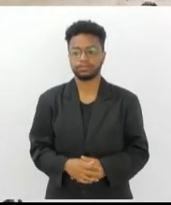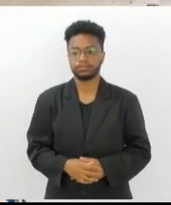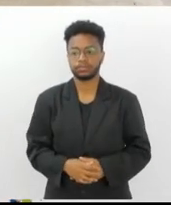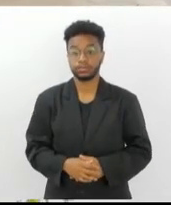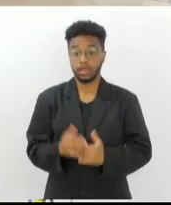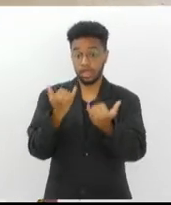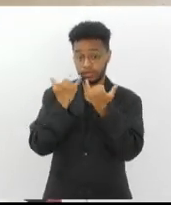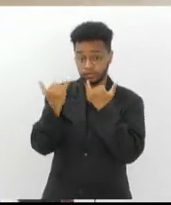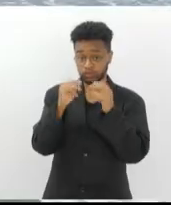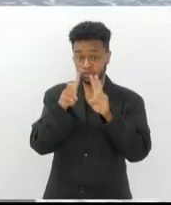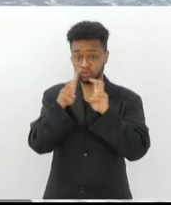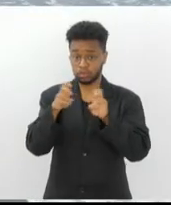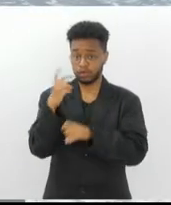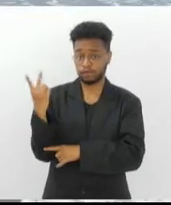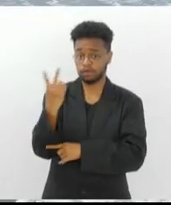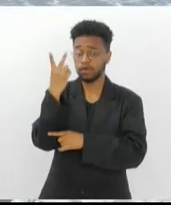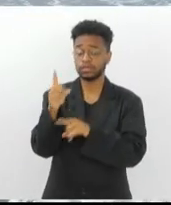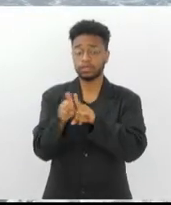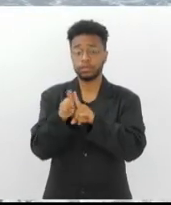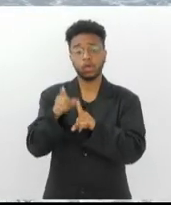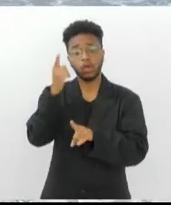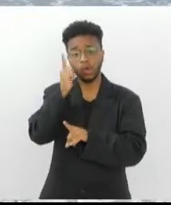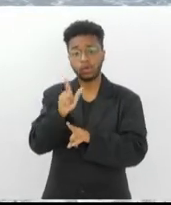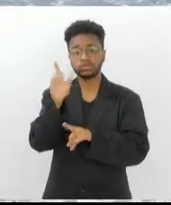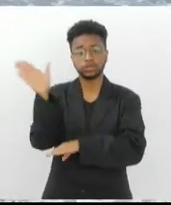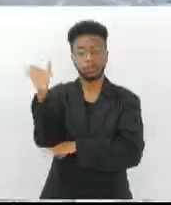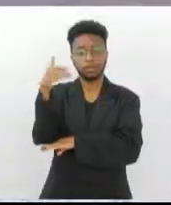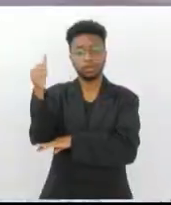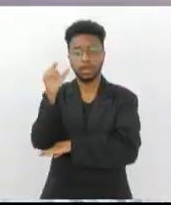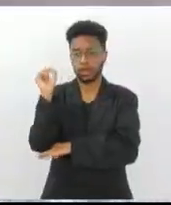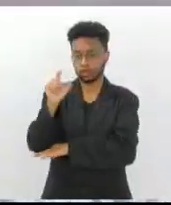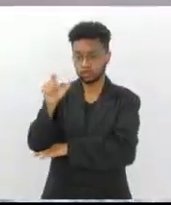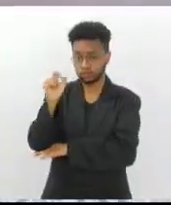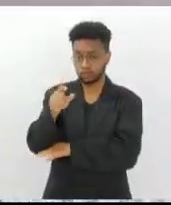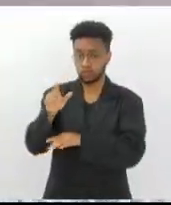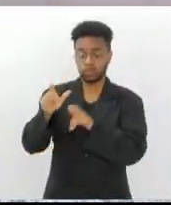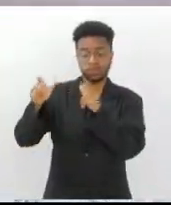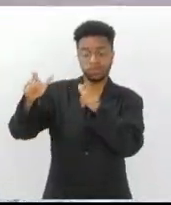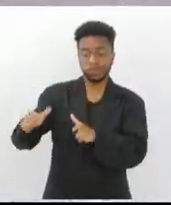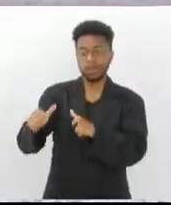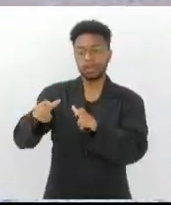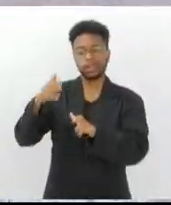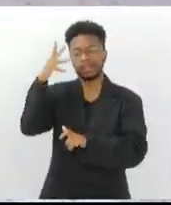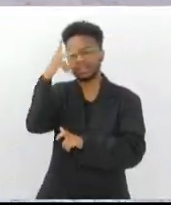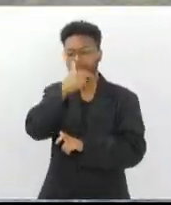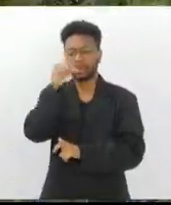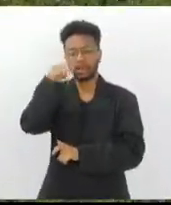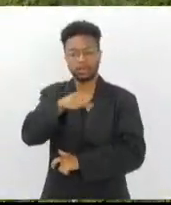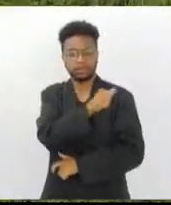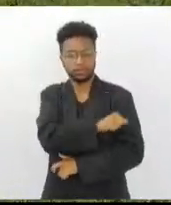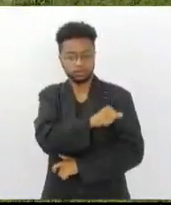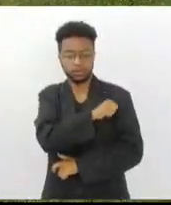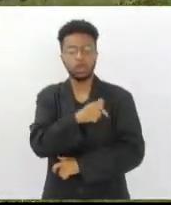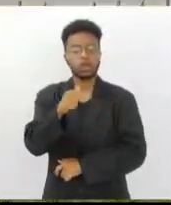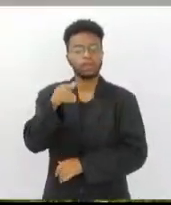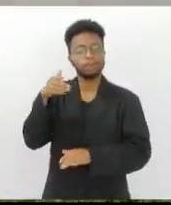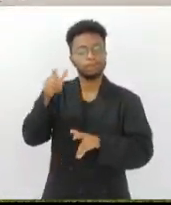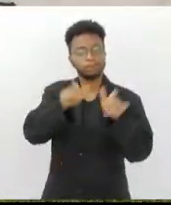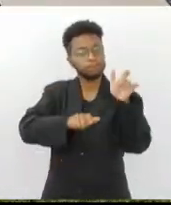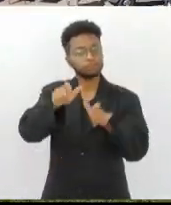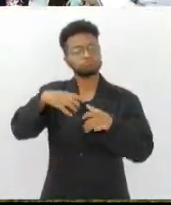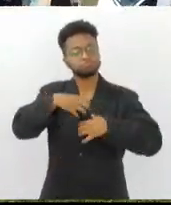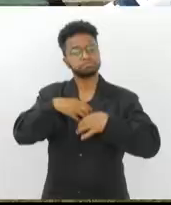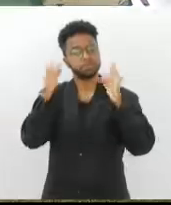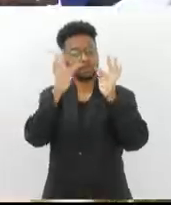notícia do reconhecimento e de conseguir fincar a bandeira azul em uma das praias mais lindas do Estado deixou os frequentadores,